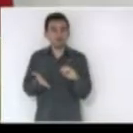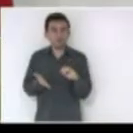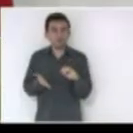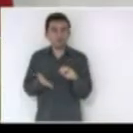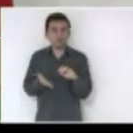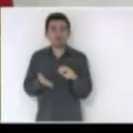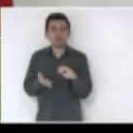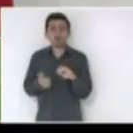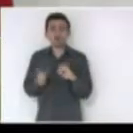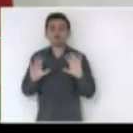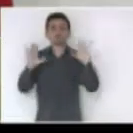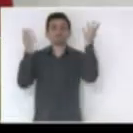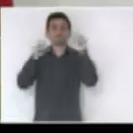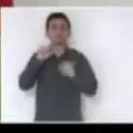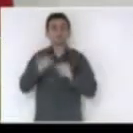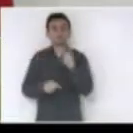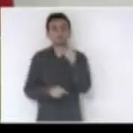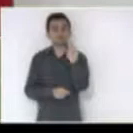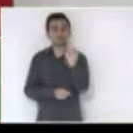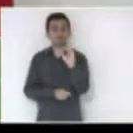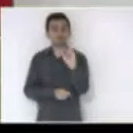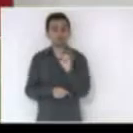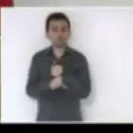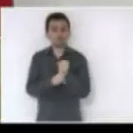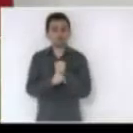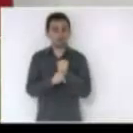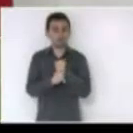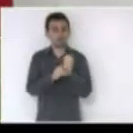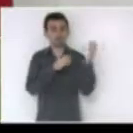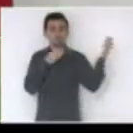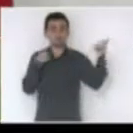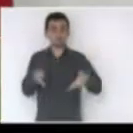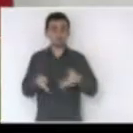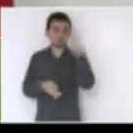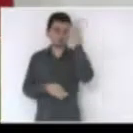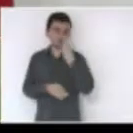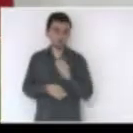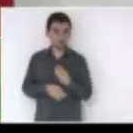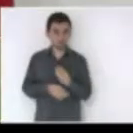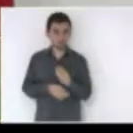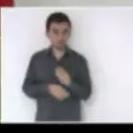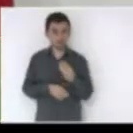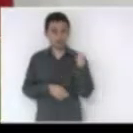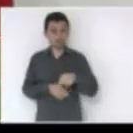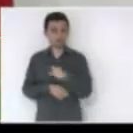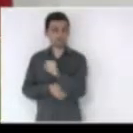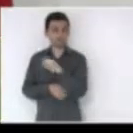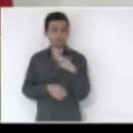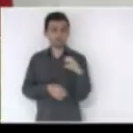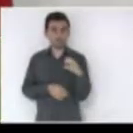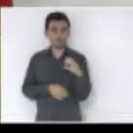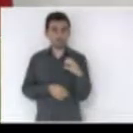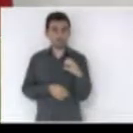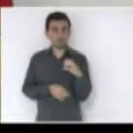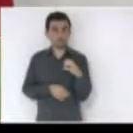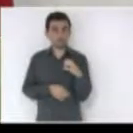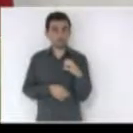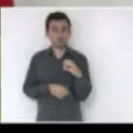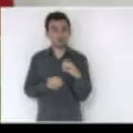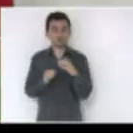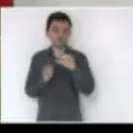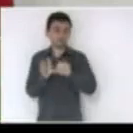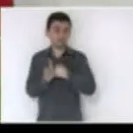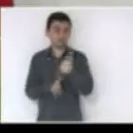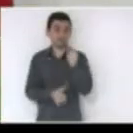italianos chegados italianos do Brasil não sabia mas italianos imigrantes chegaram em Santa Catarina em São João